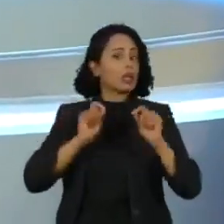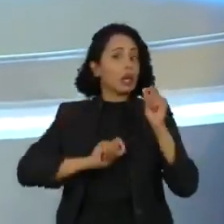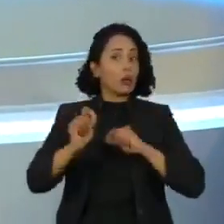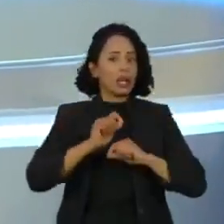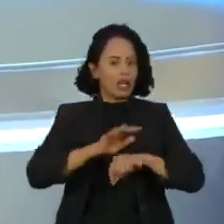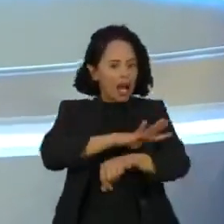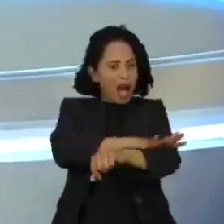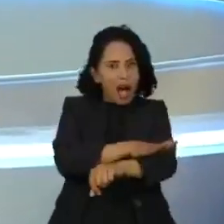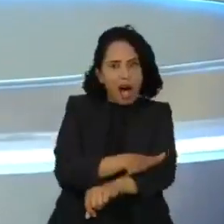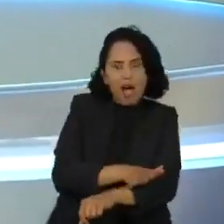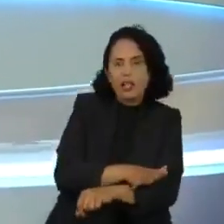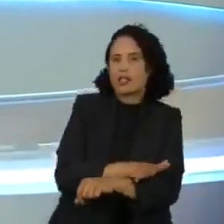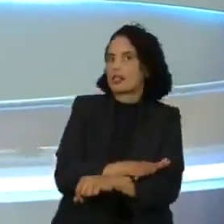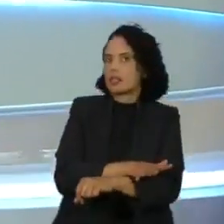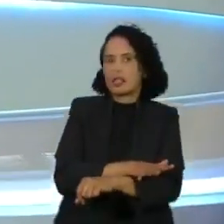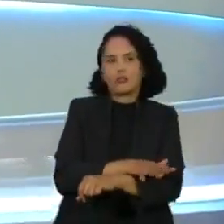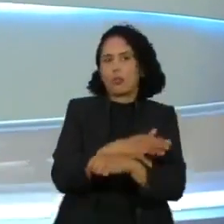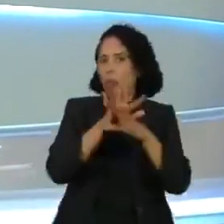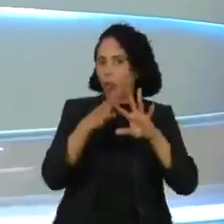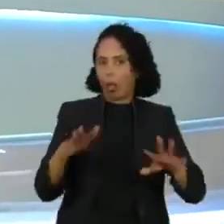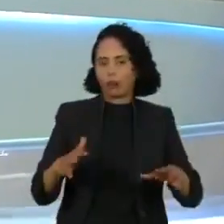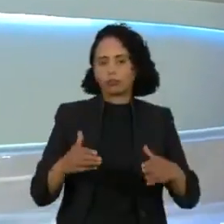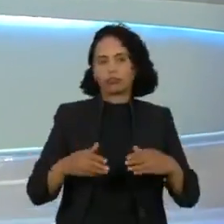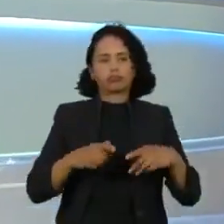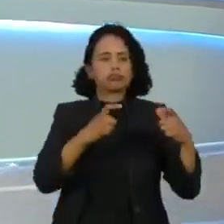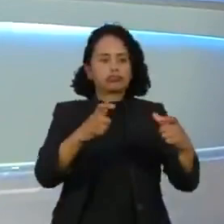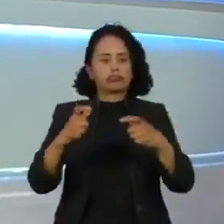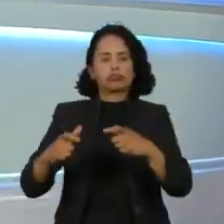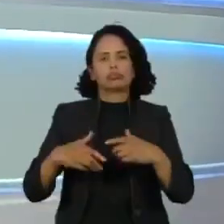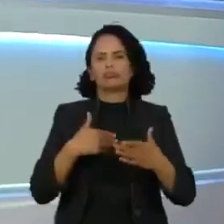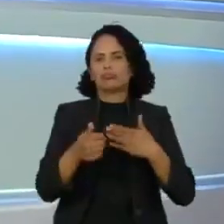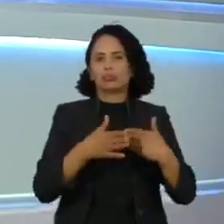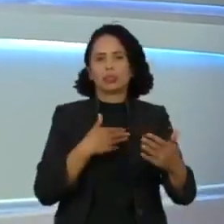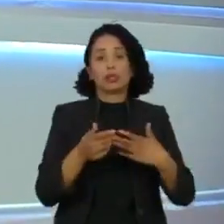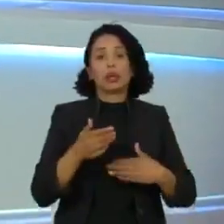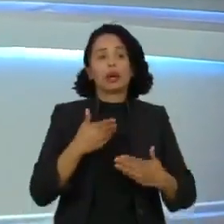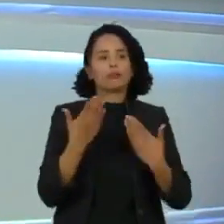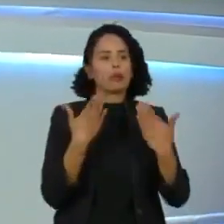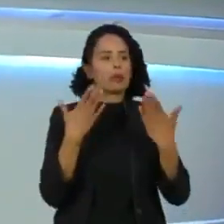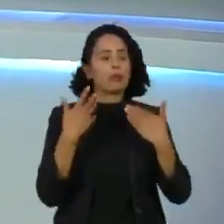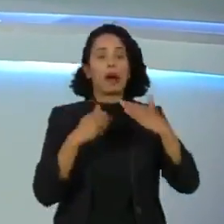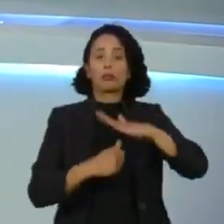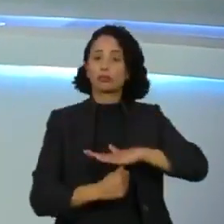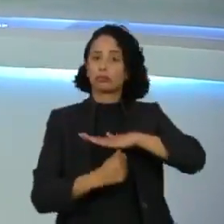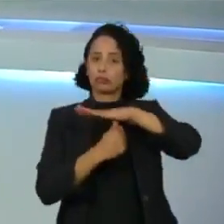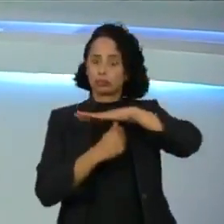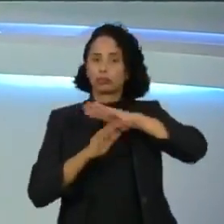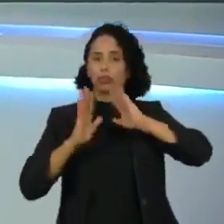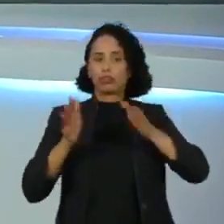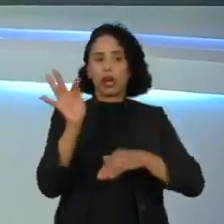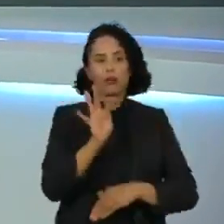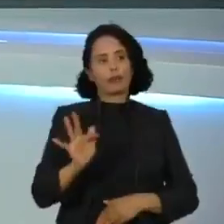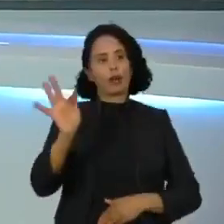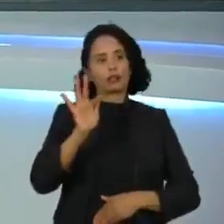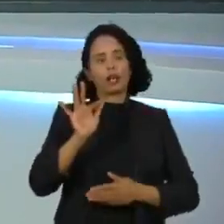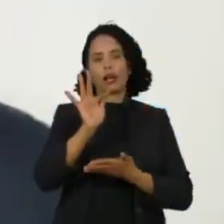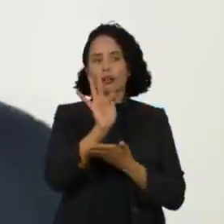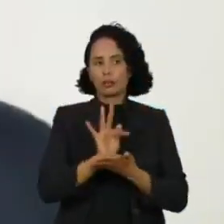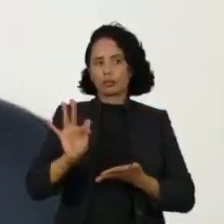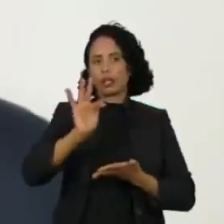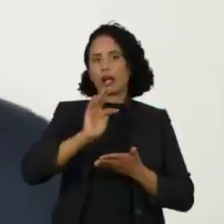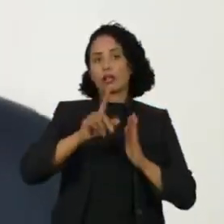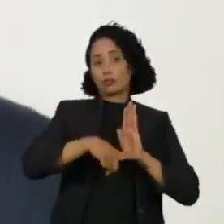racismo em todas as suas dimensões. Eu conversei com o reitor da Faculdade Zumbi dos Palmares, uma das parceiras do Pacto.